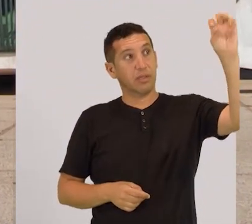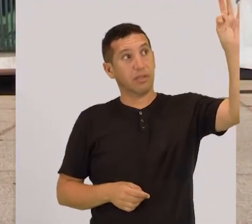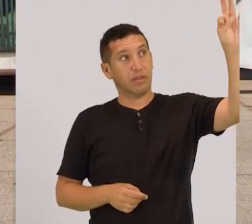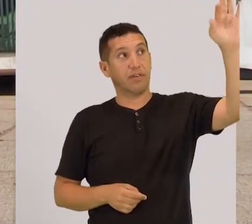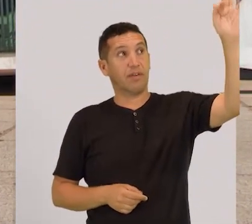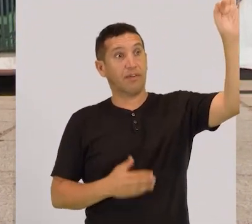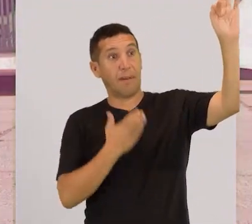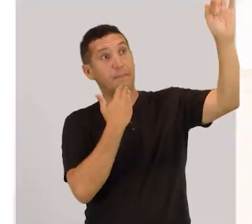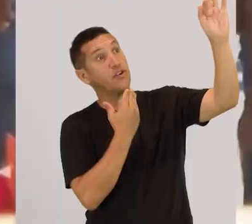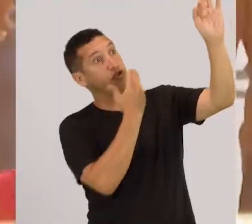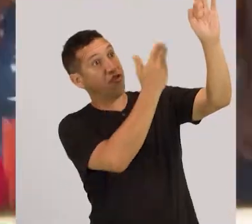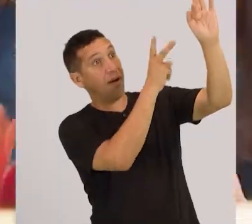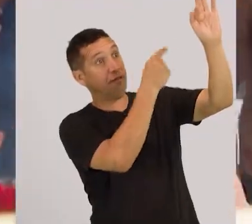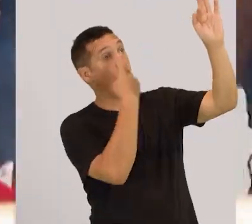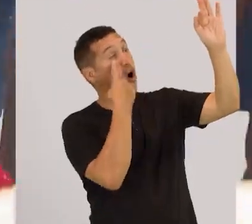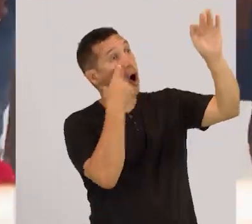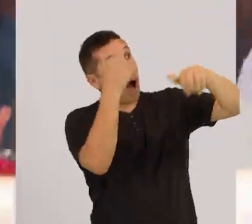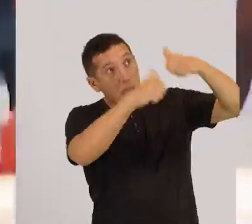analise o caso.